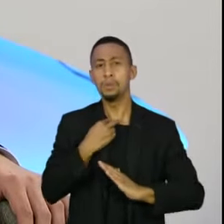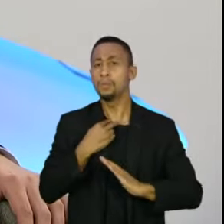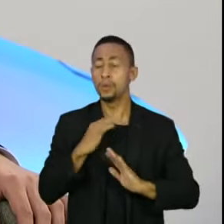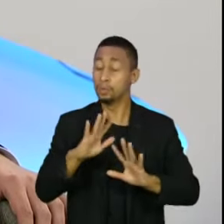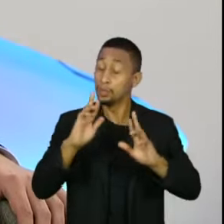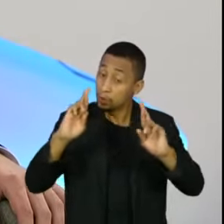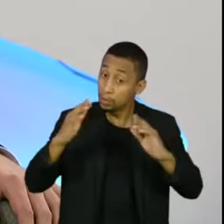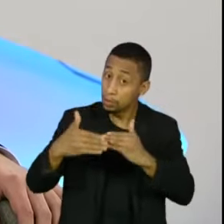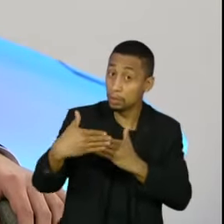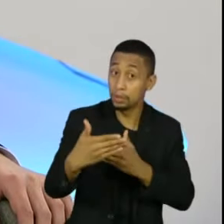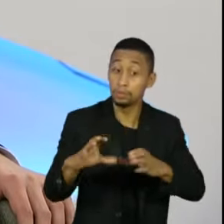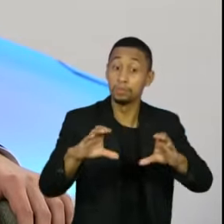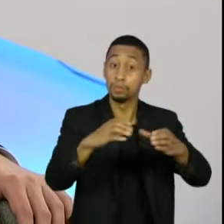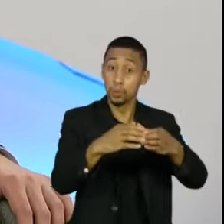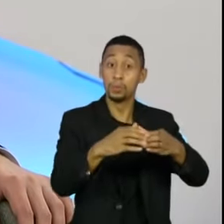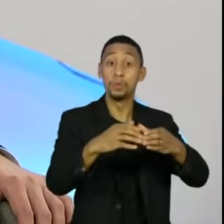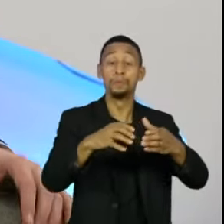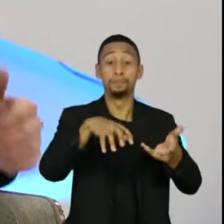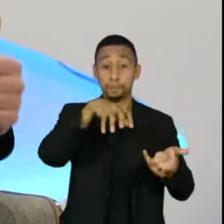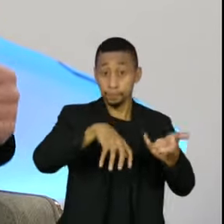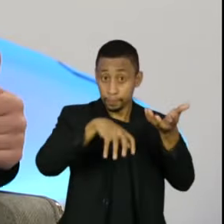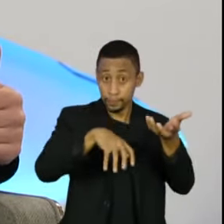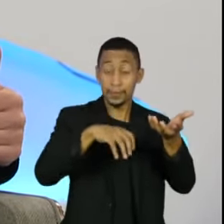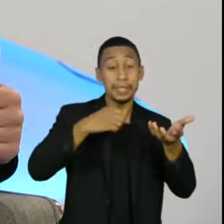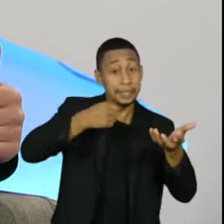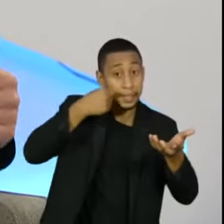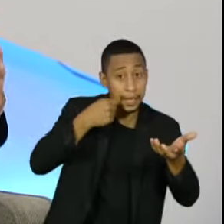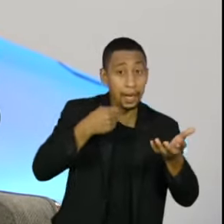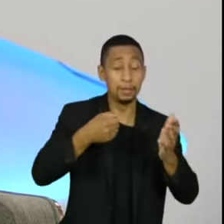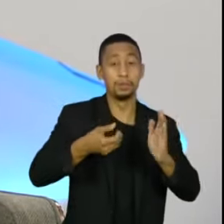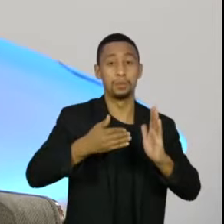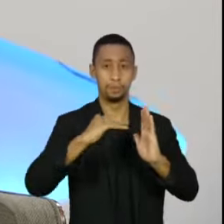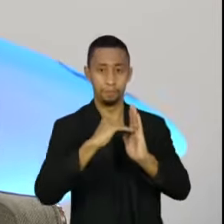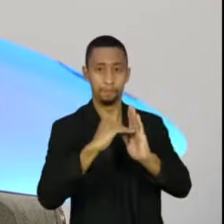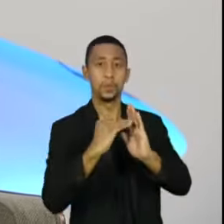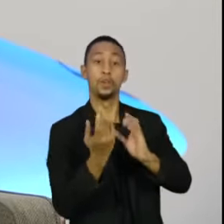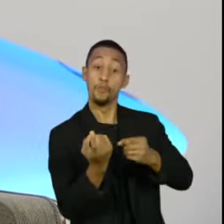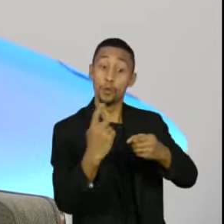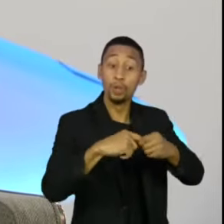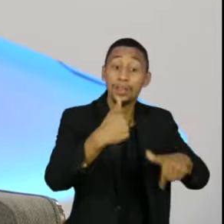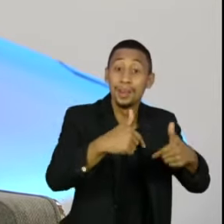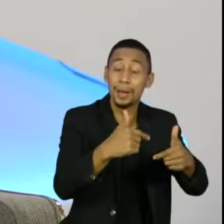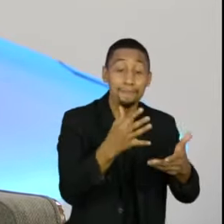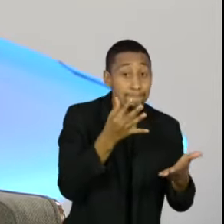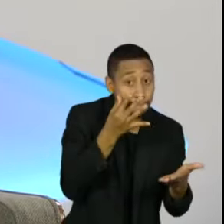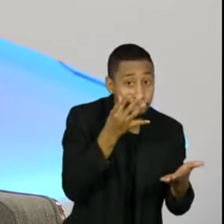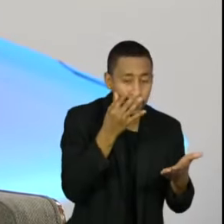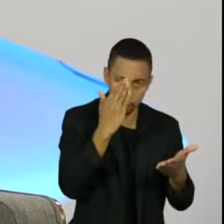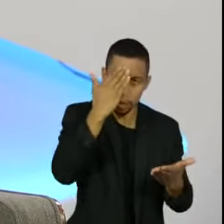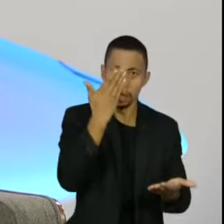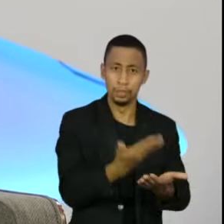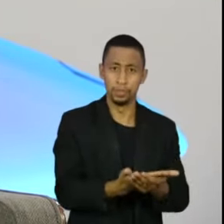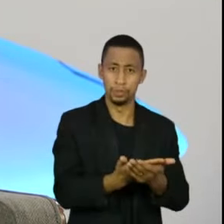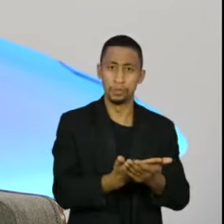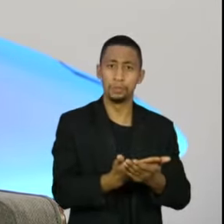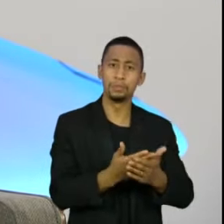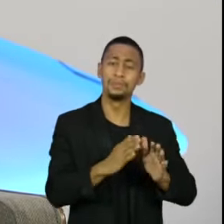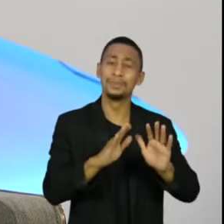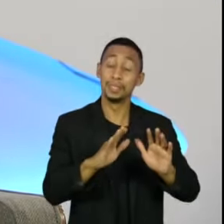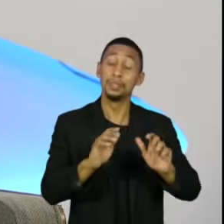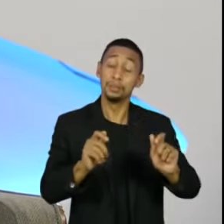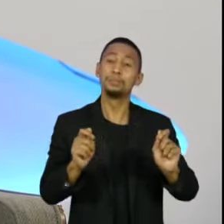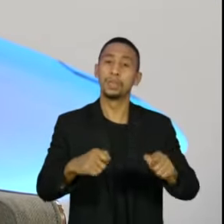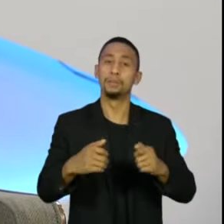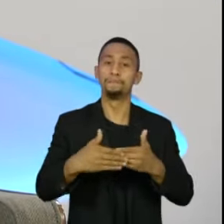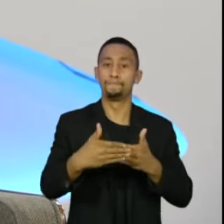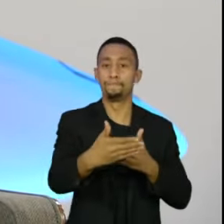a presença física no Senado Federal, especialmente com esse otimismo que eu tenho, com esse realismo, que também eu considero que a gente pode